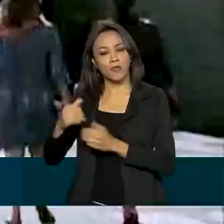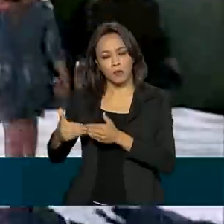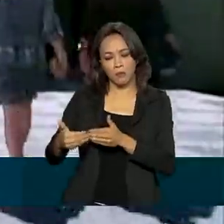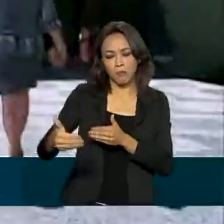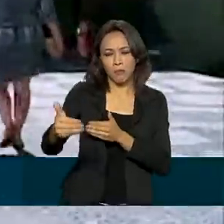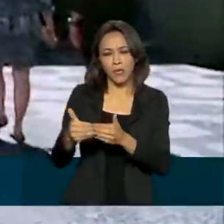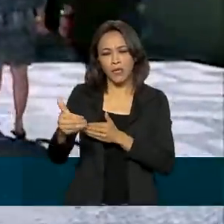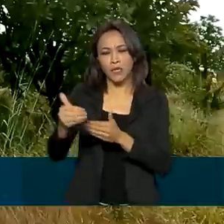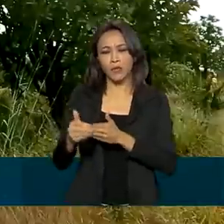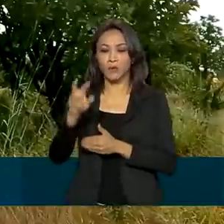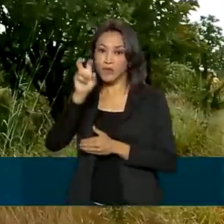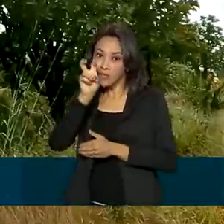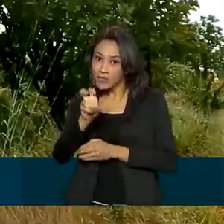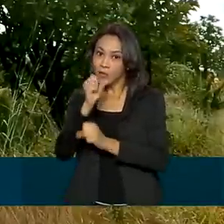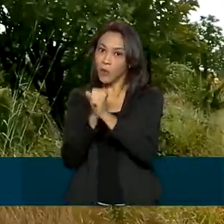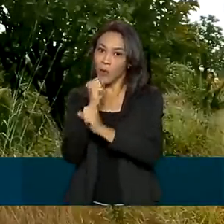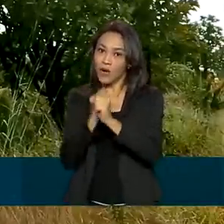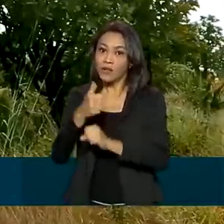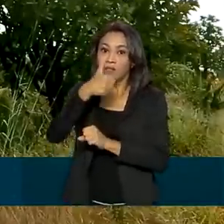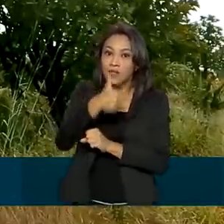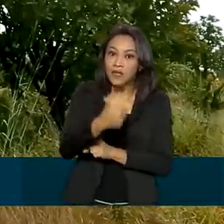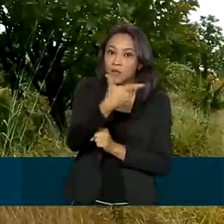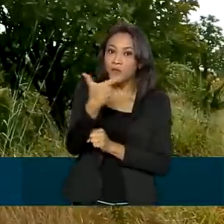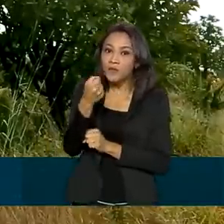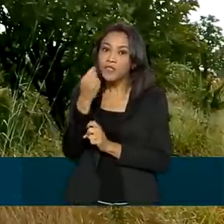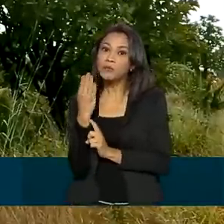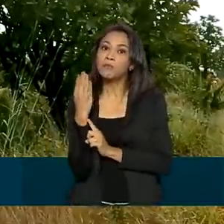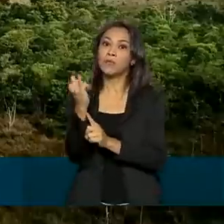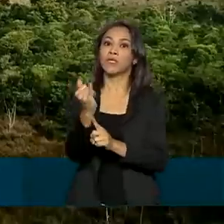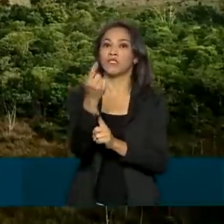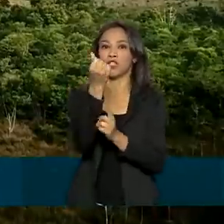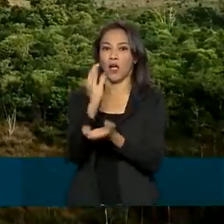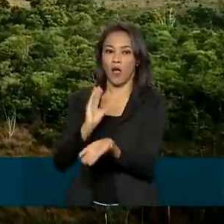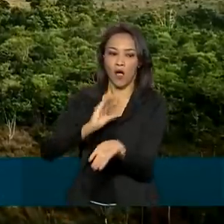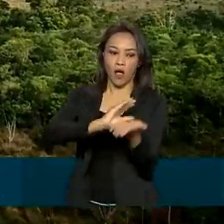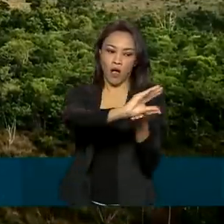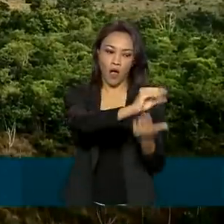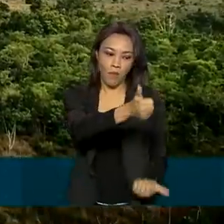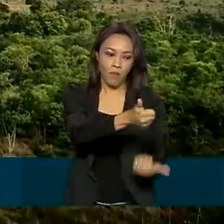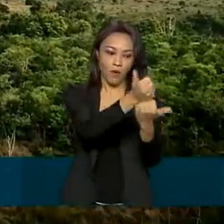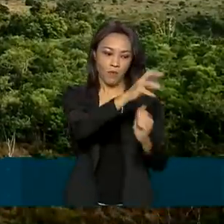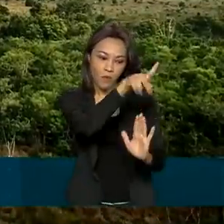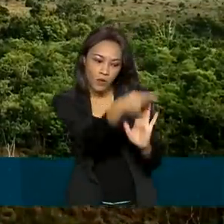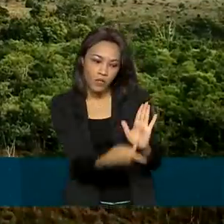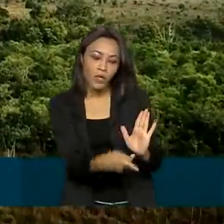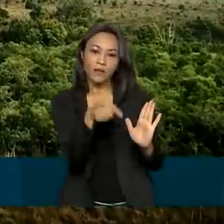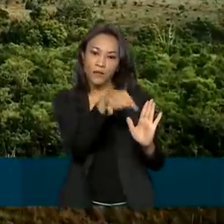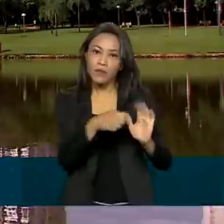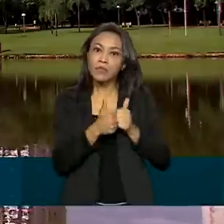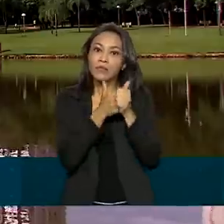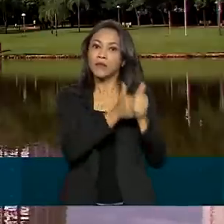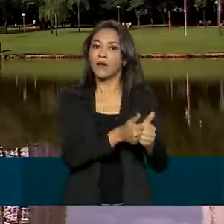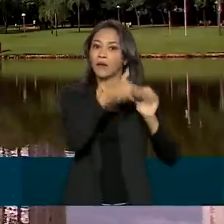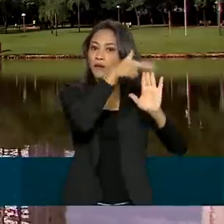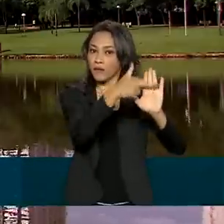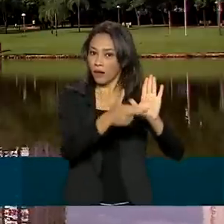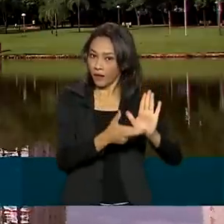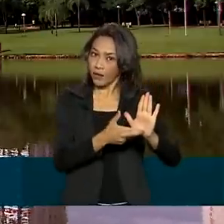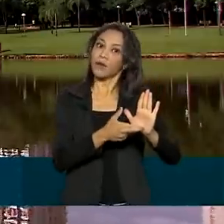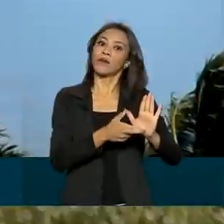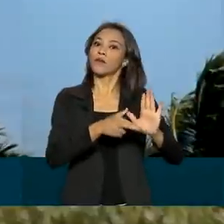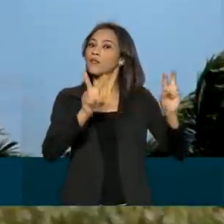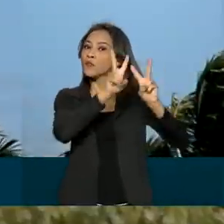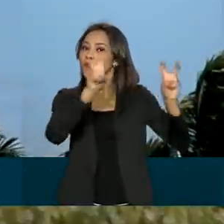anos pelo menos 120 bilhões de reais para financiar projetos que atendam a regras de preservação ambiental.